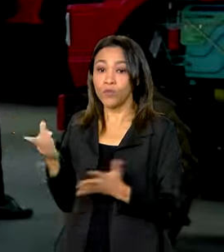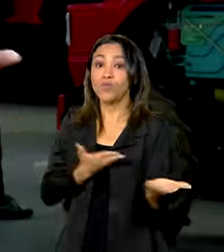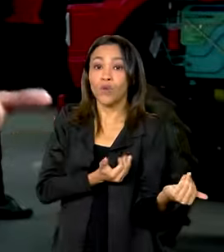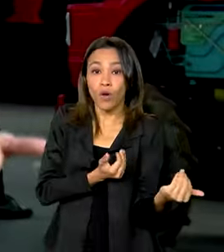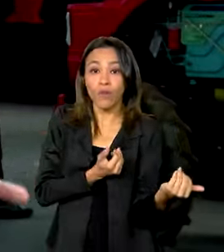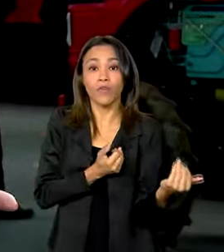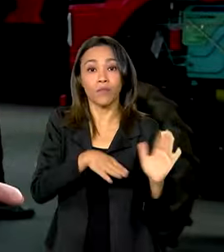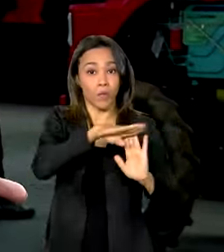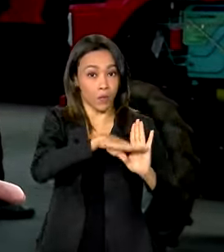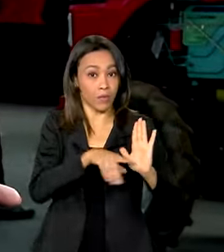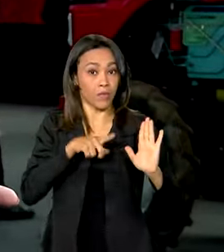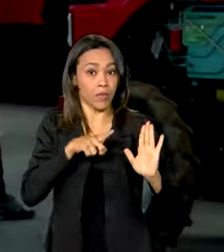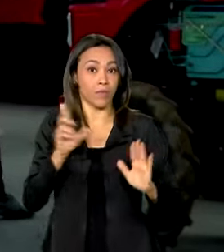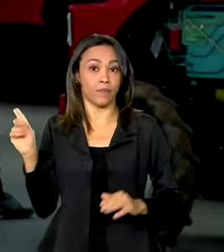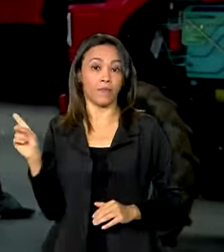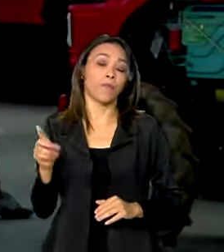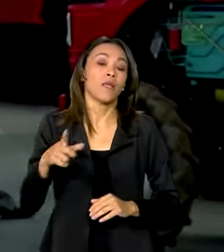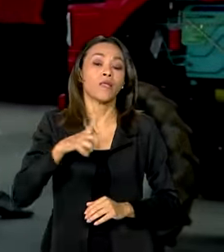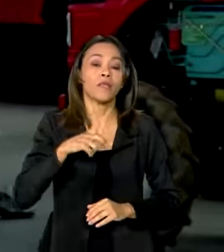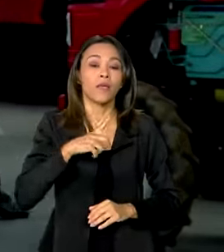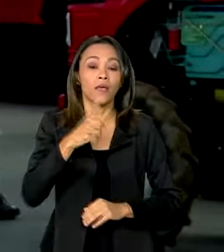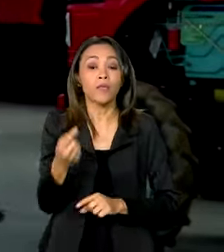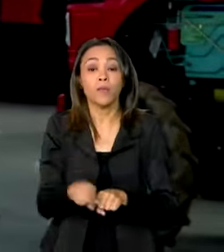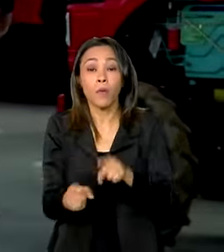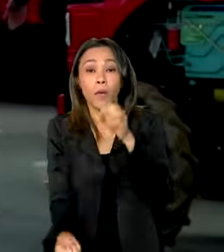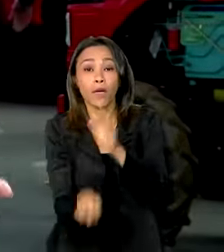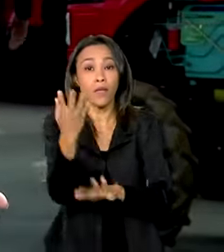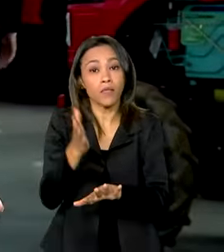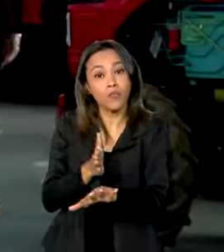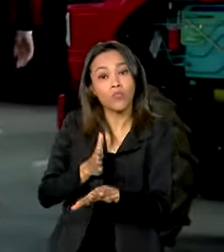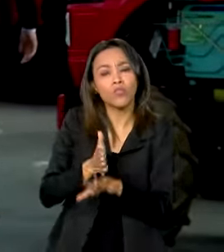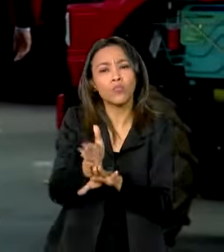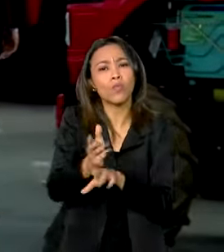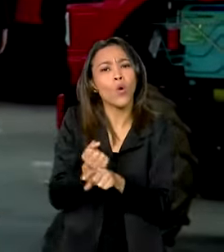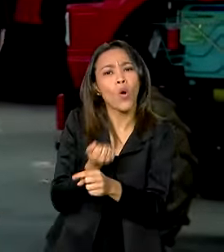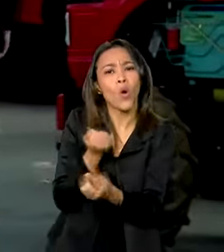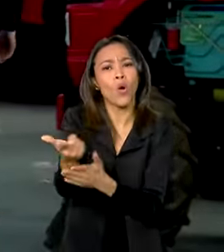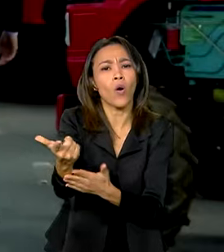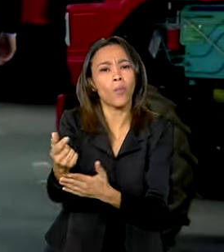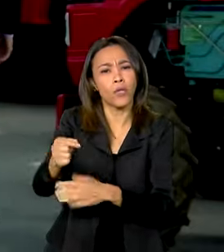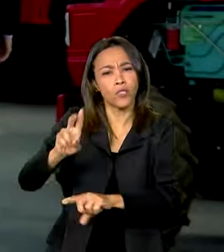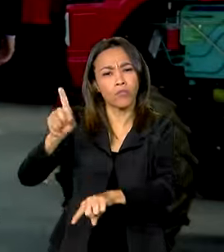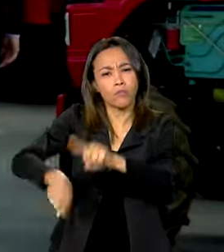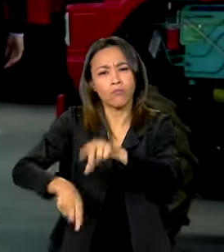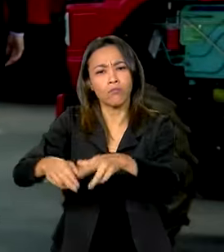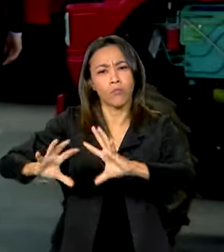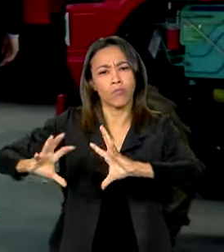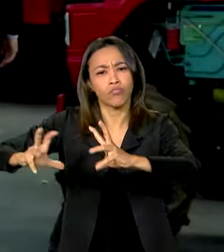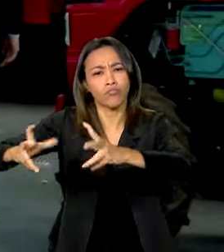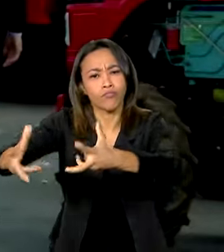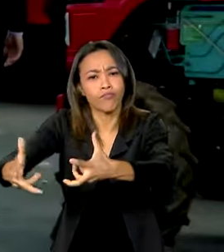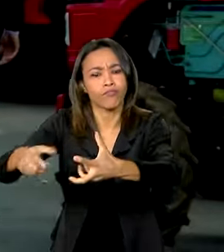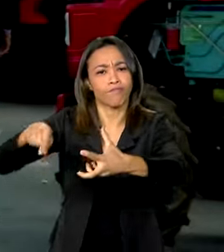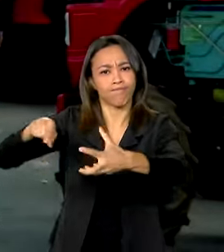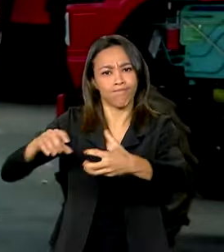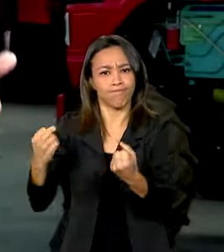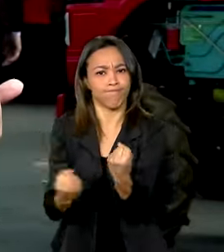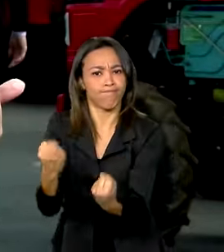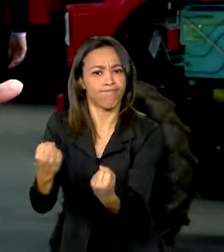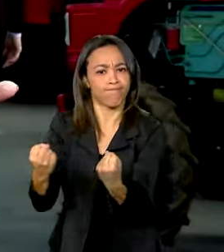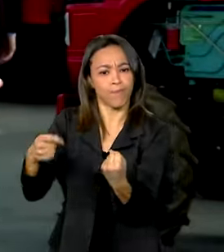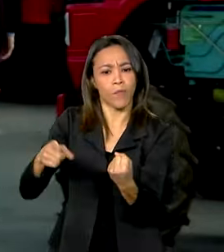Outra novidade é a criação de uma linha para a compra de máquinas e implementos agrícolas de pequeno porte, como